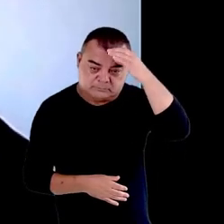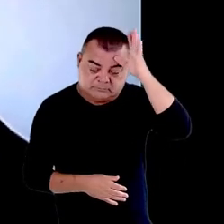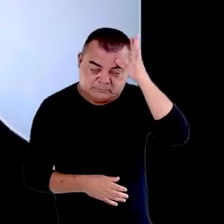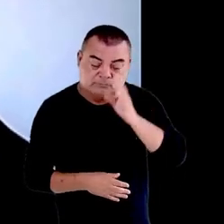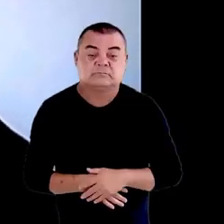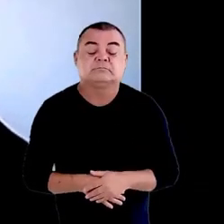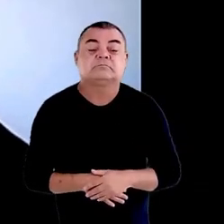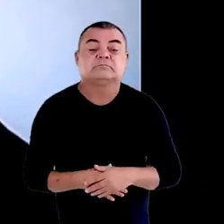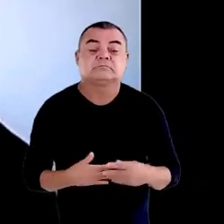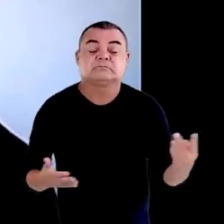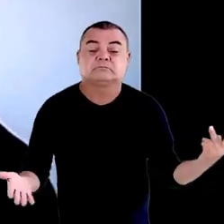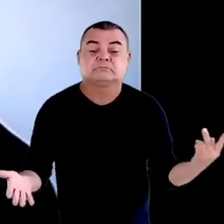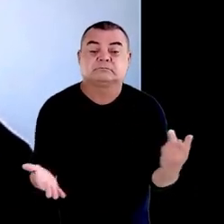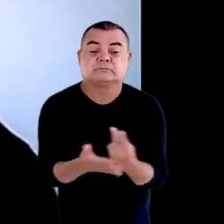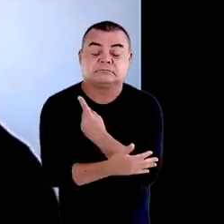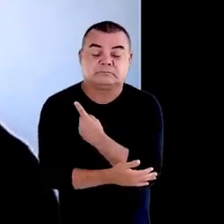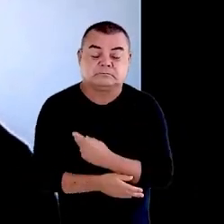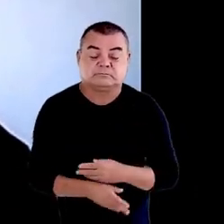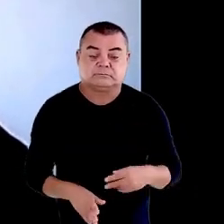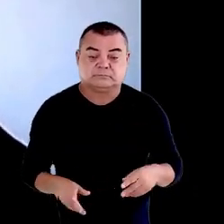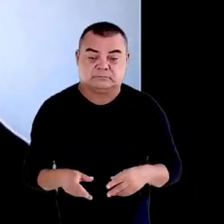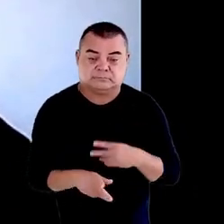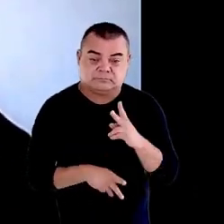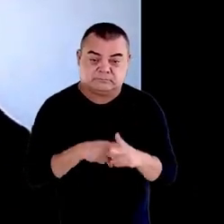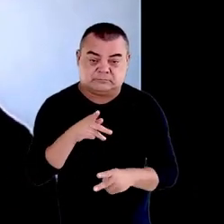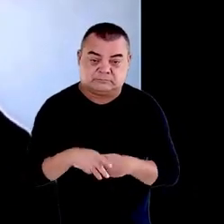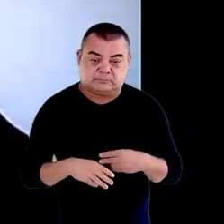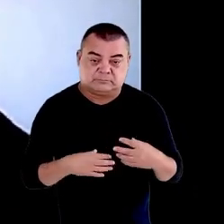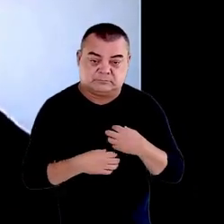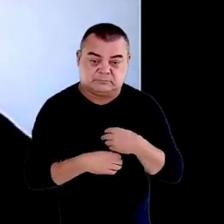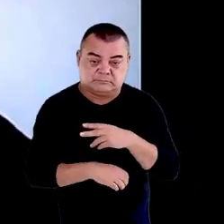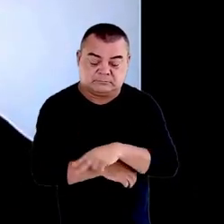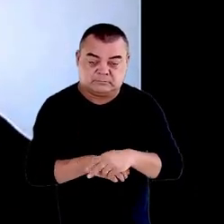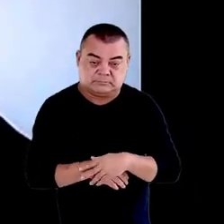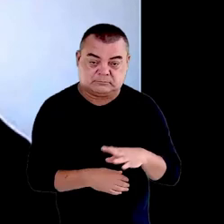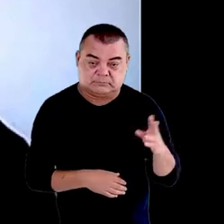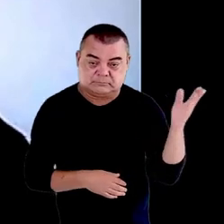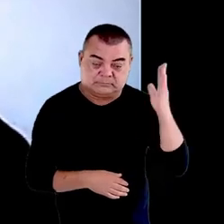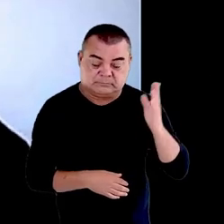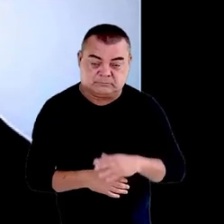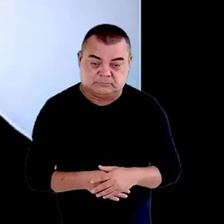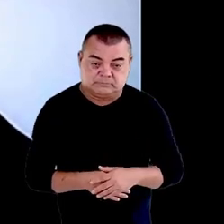fenômeno da população em situação de rua no nosso país. Sem dados